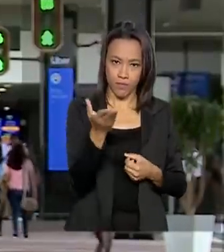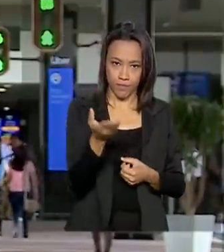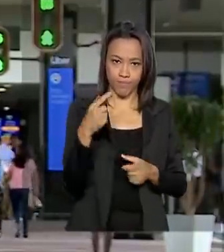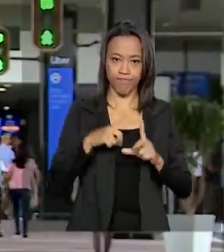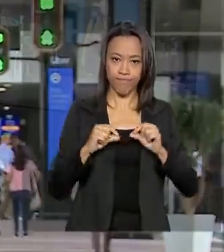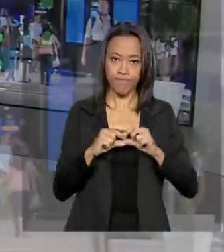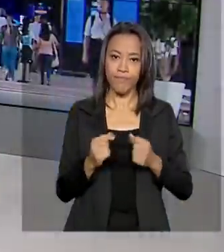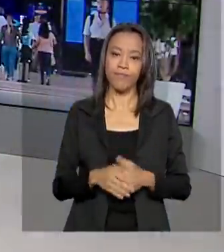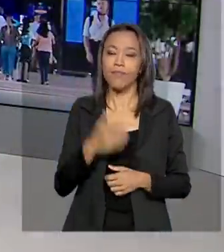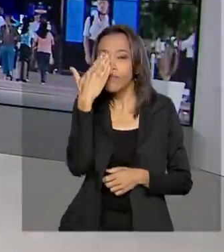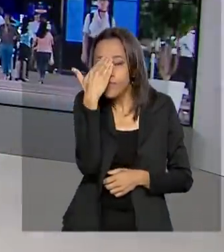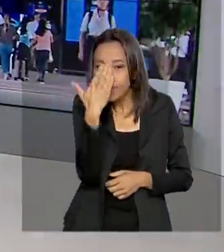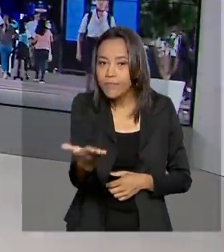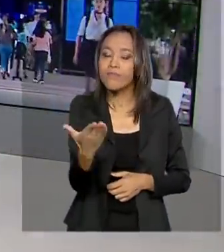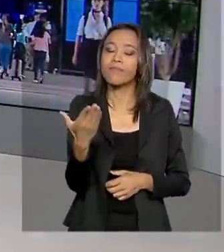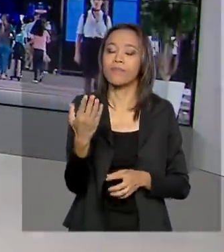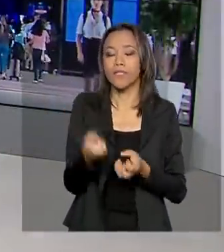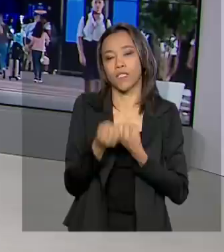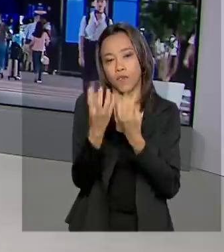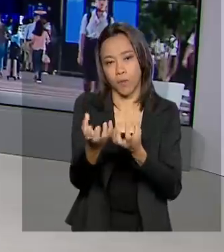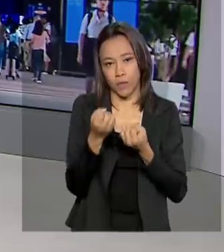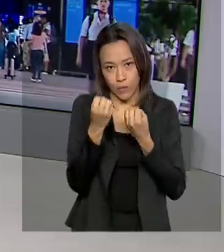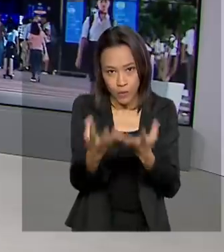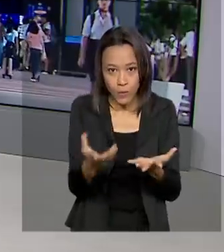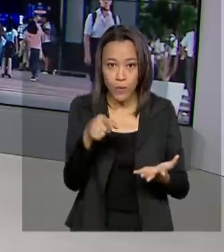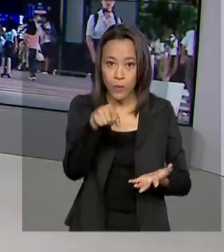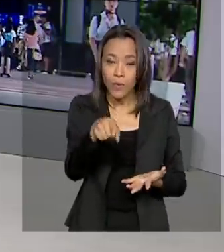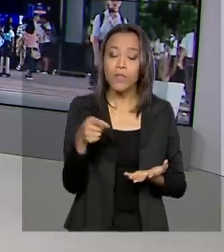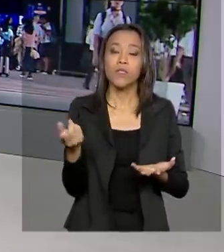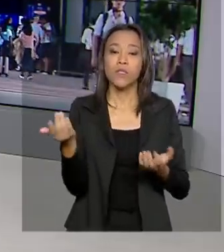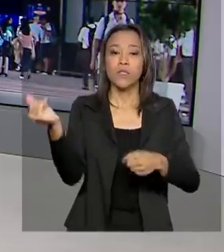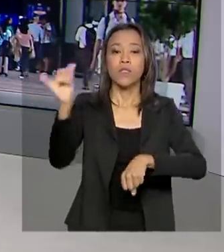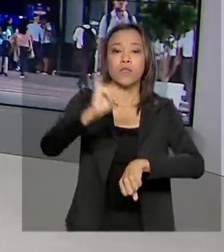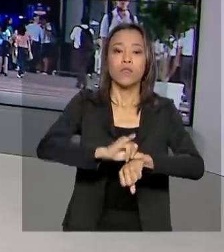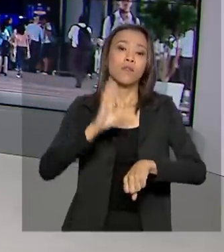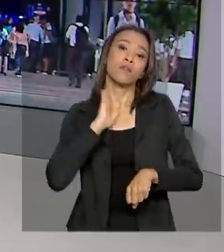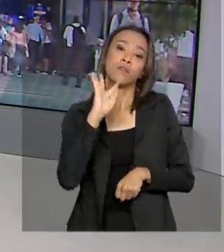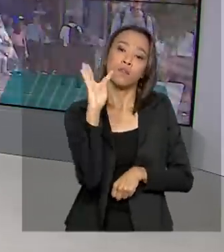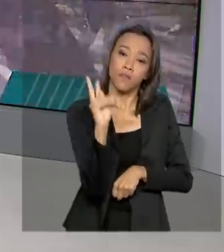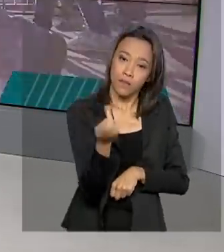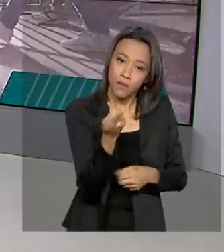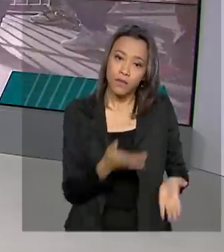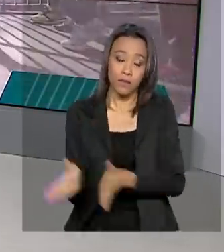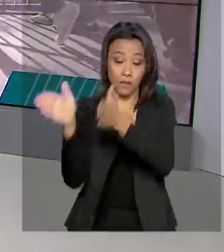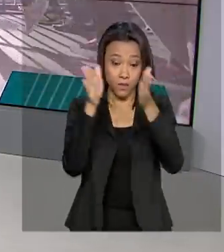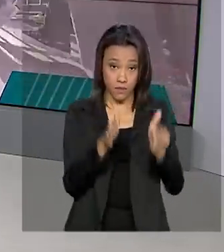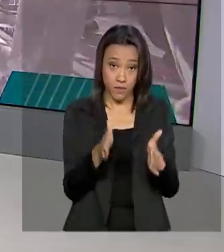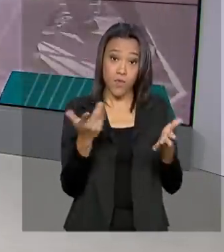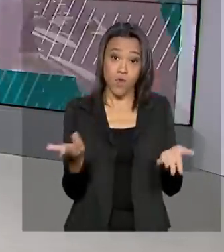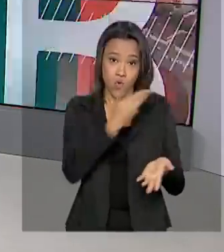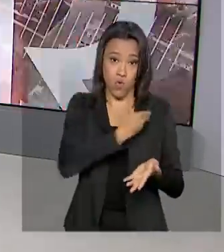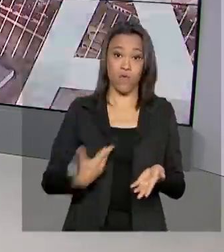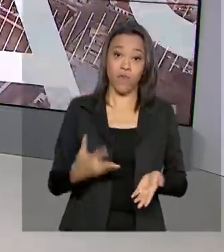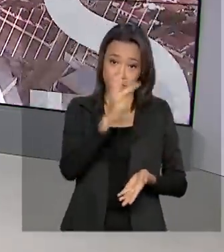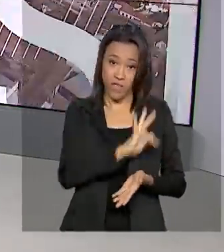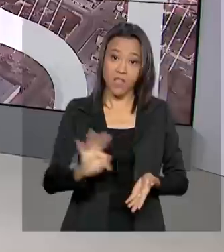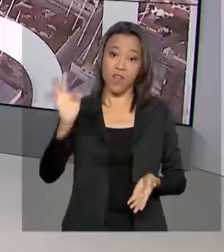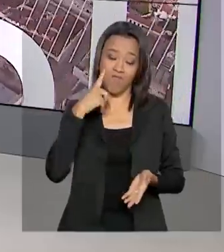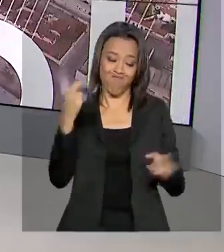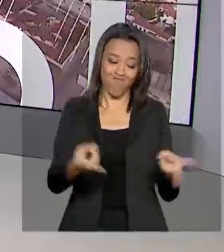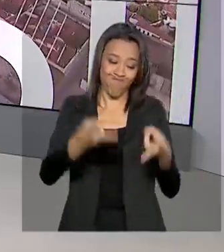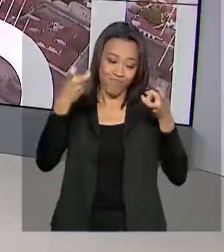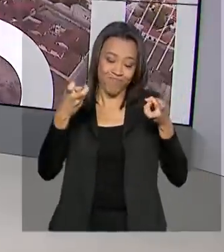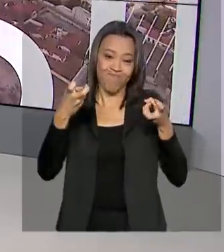Brasília. Obrigada, Luana, pelas suas informações ao vivo, direto de Belo Horizonte. E olha, o governo federal reconheceu a situação de